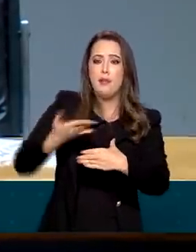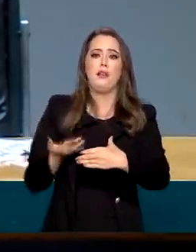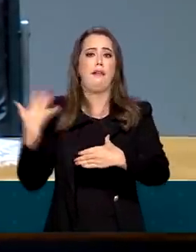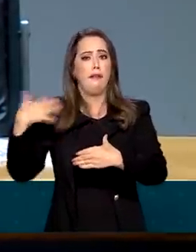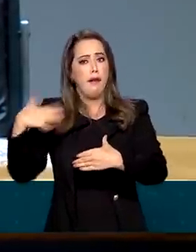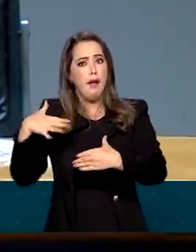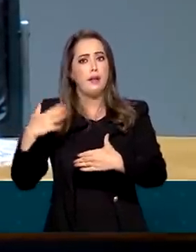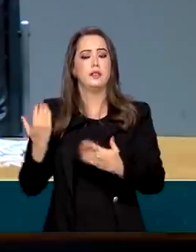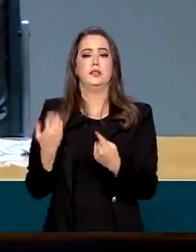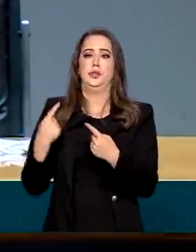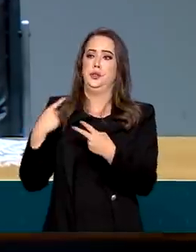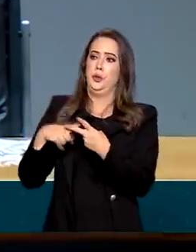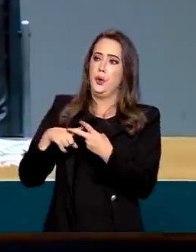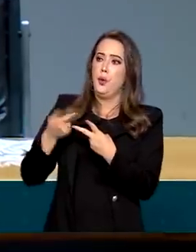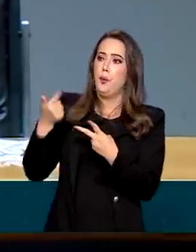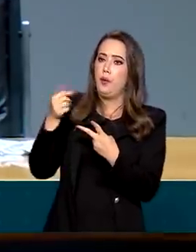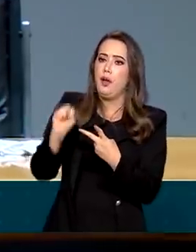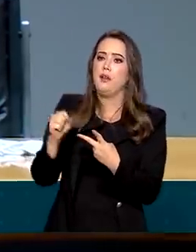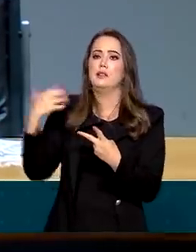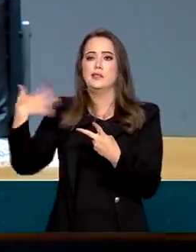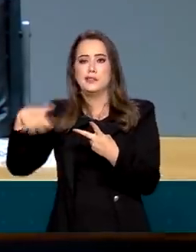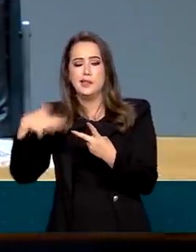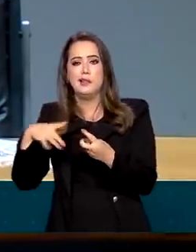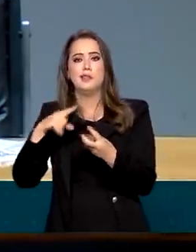econômica estava numa ponta,